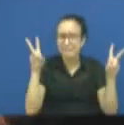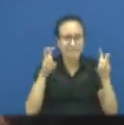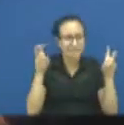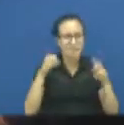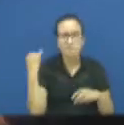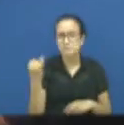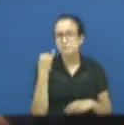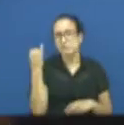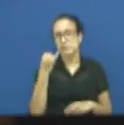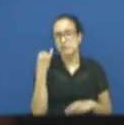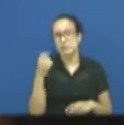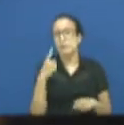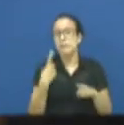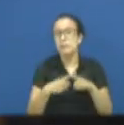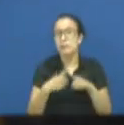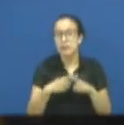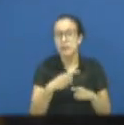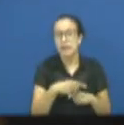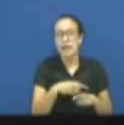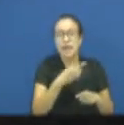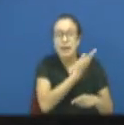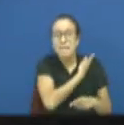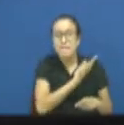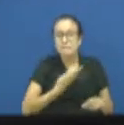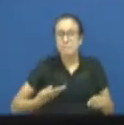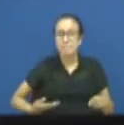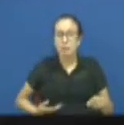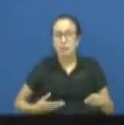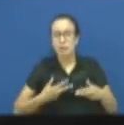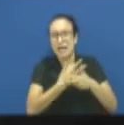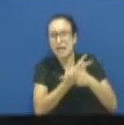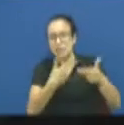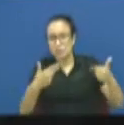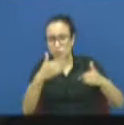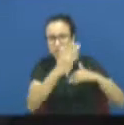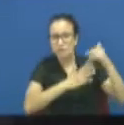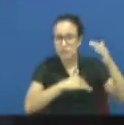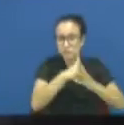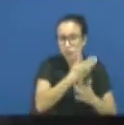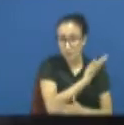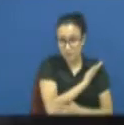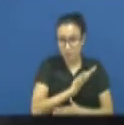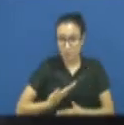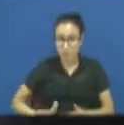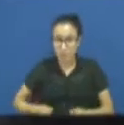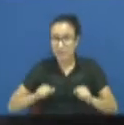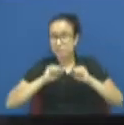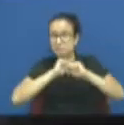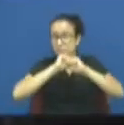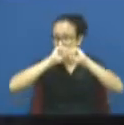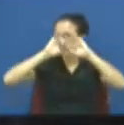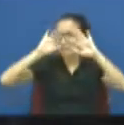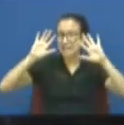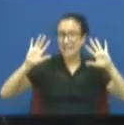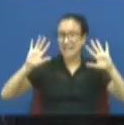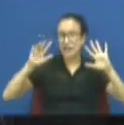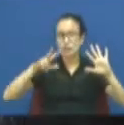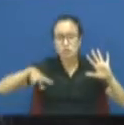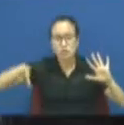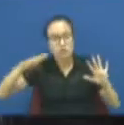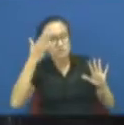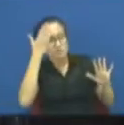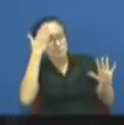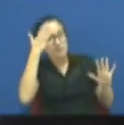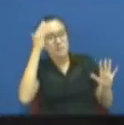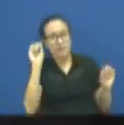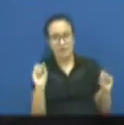transparência pública e do controle social das ações do Poder Executivo. É com grande honra que nos